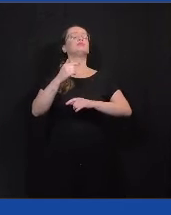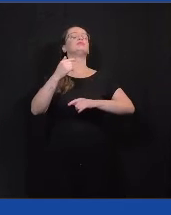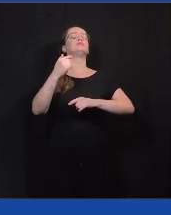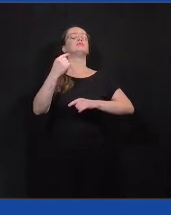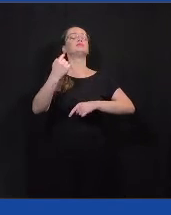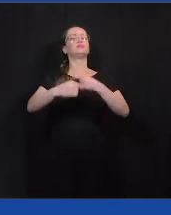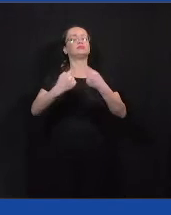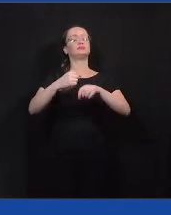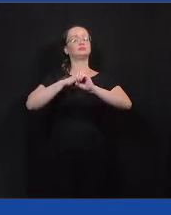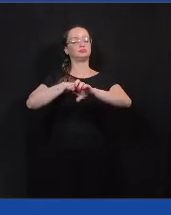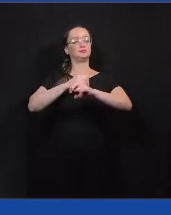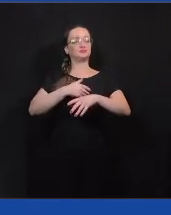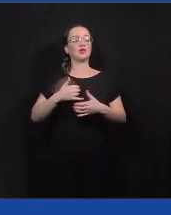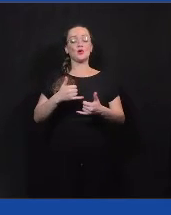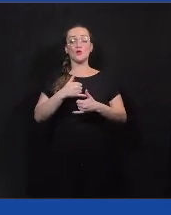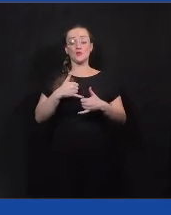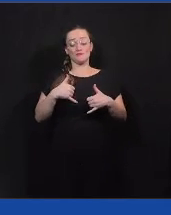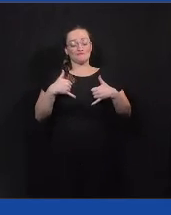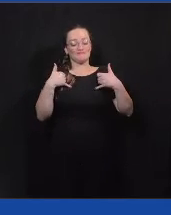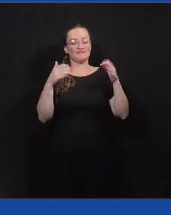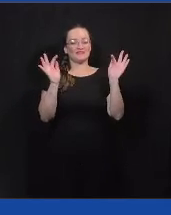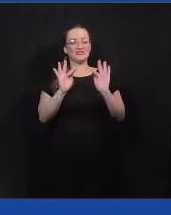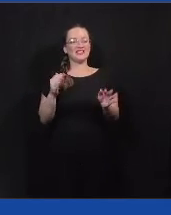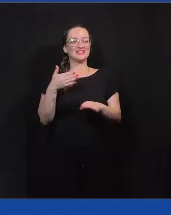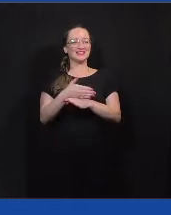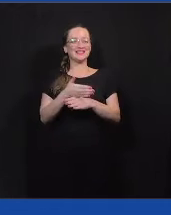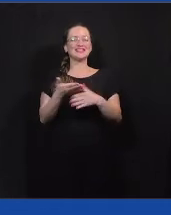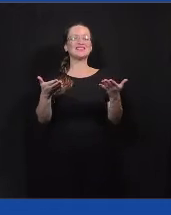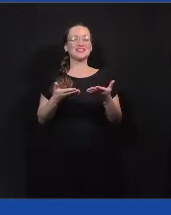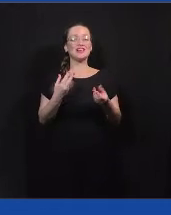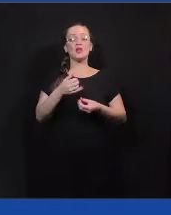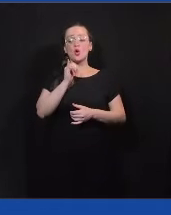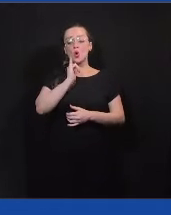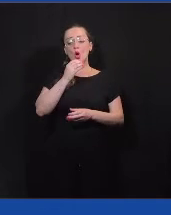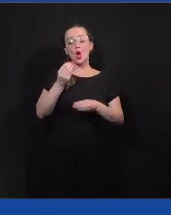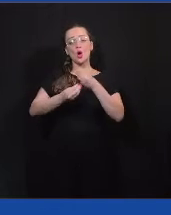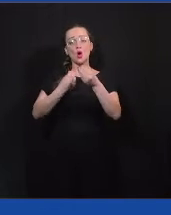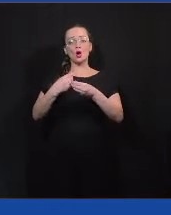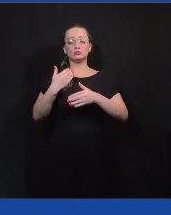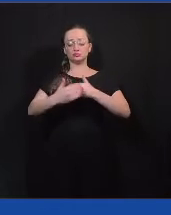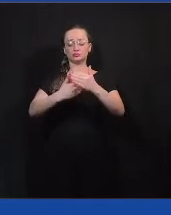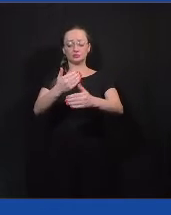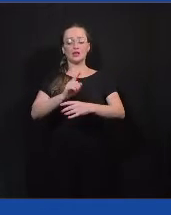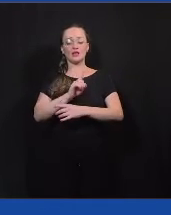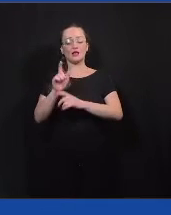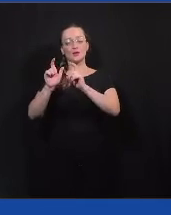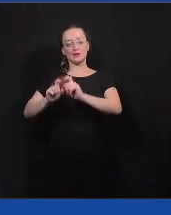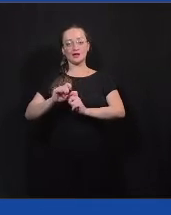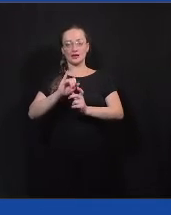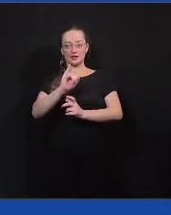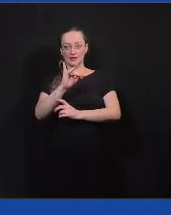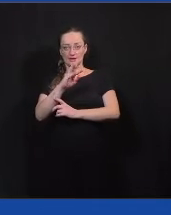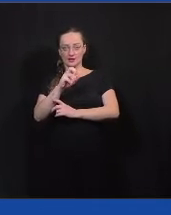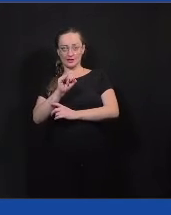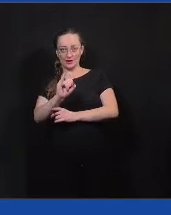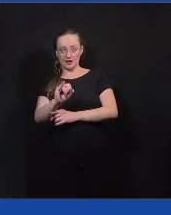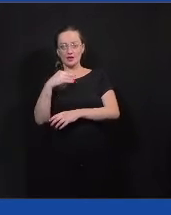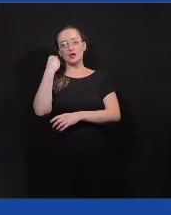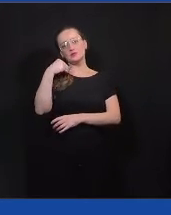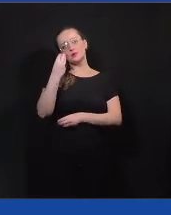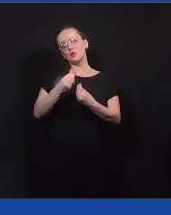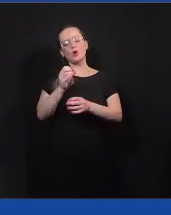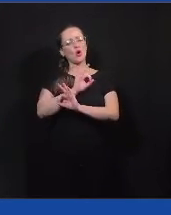de estar aqui, poder contar com vocês sobre como foi o nosso projeto em Miraí, como foi essa experiência muito boa do Lab